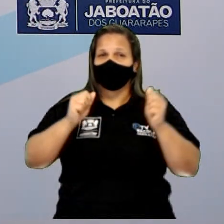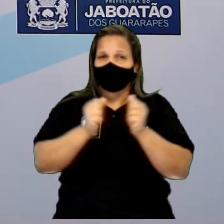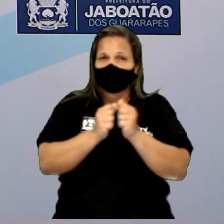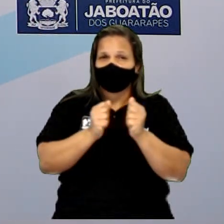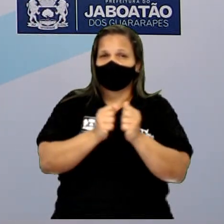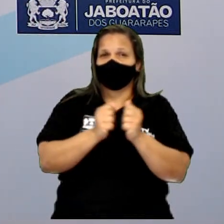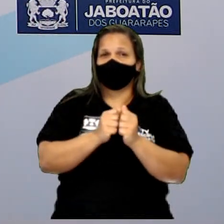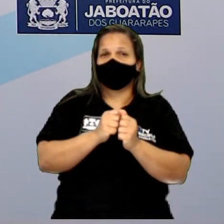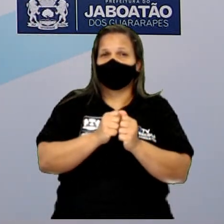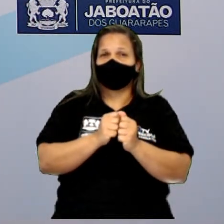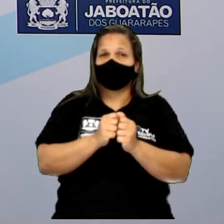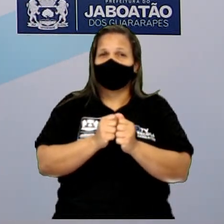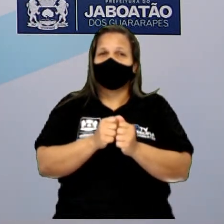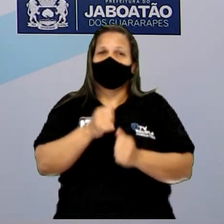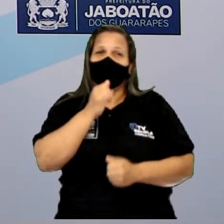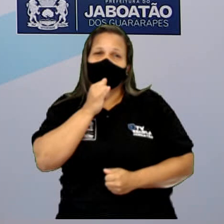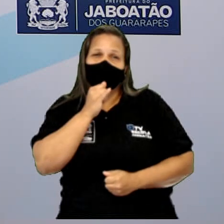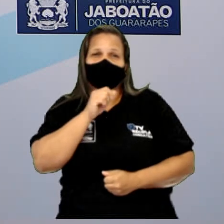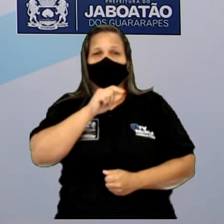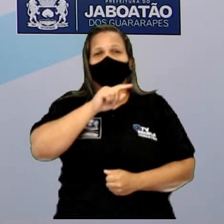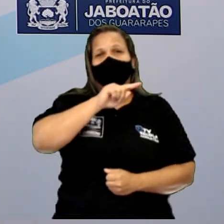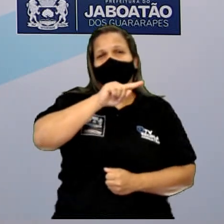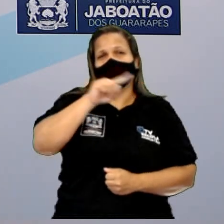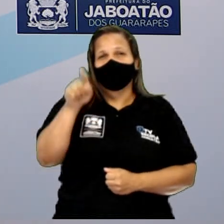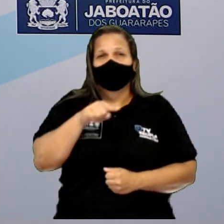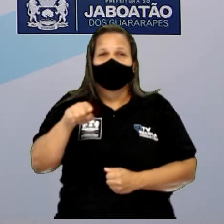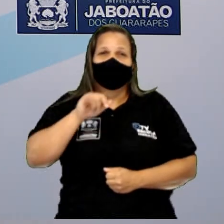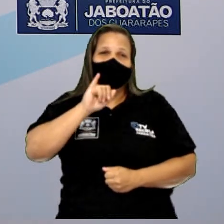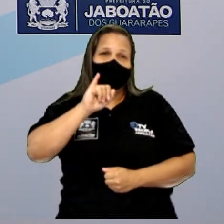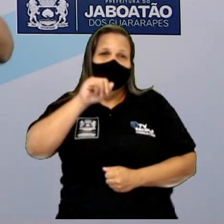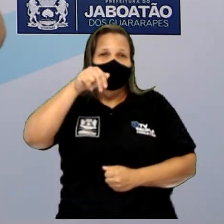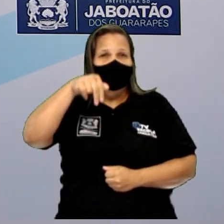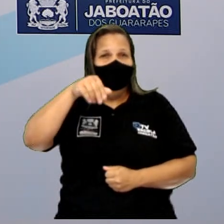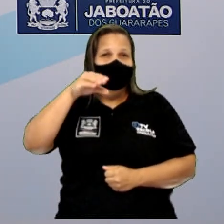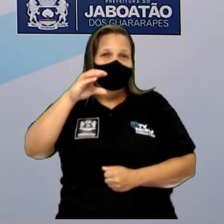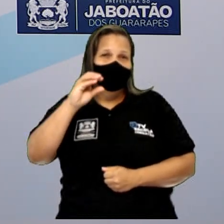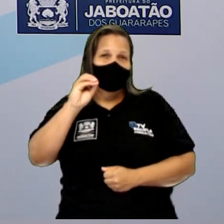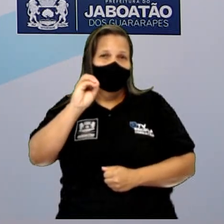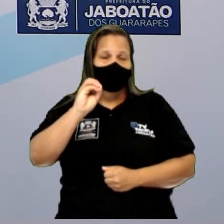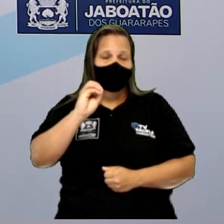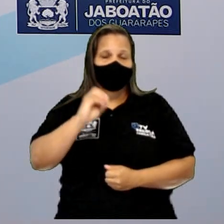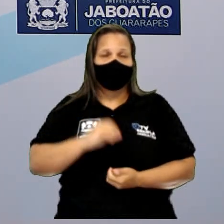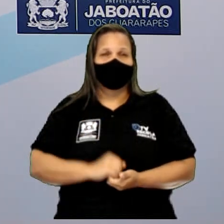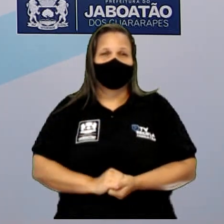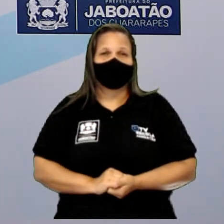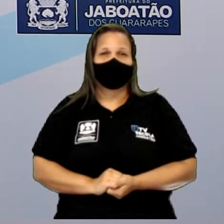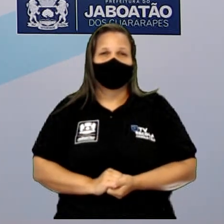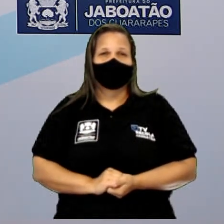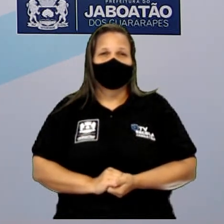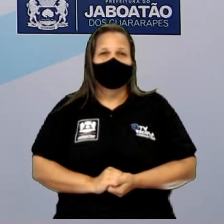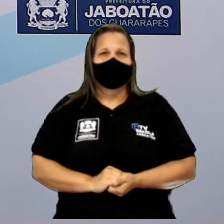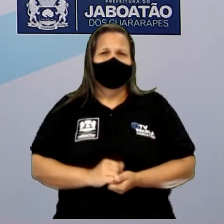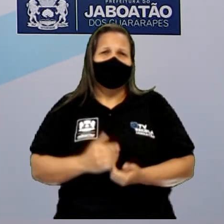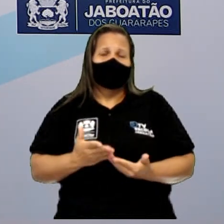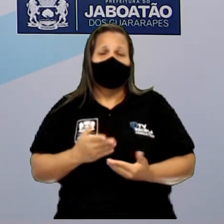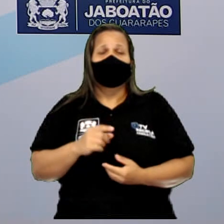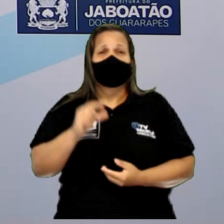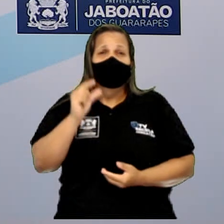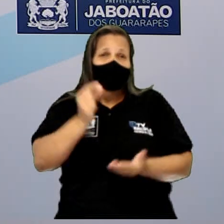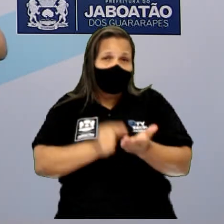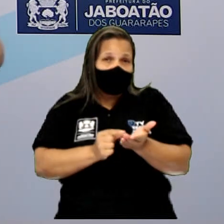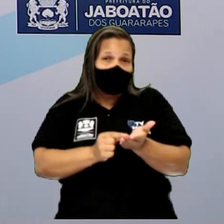zinco, como por exemplo, níquel em alguns outros exemplos. Essa pilha, ela não é tão, digamos assim,